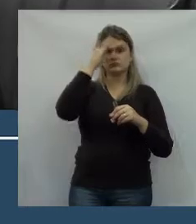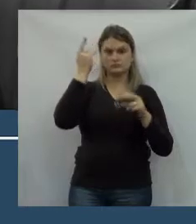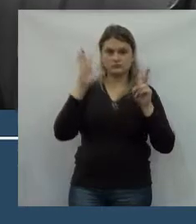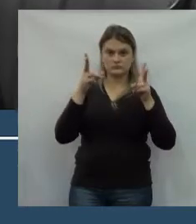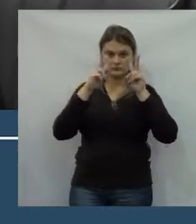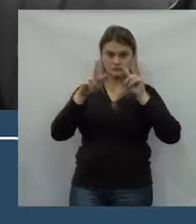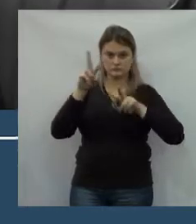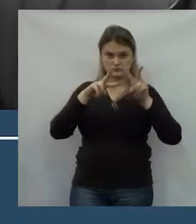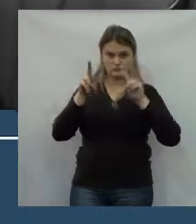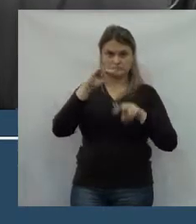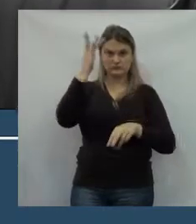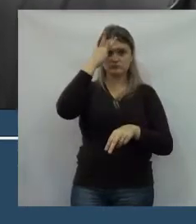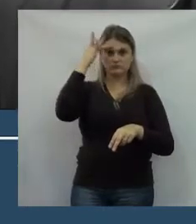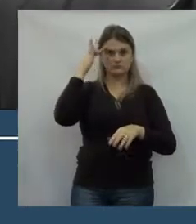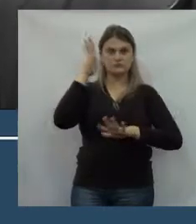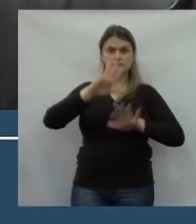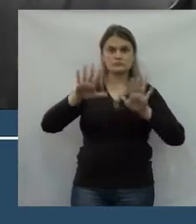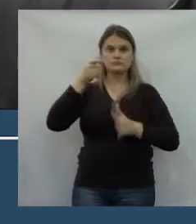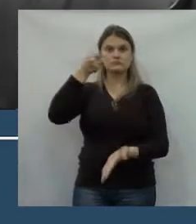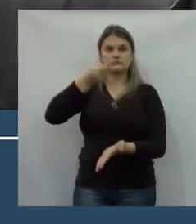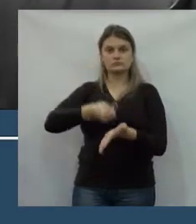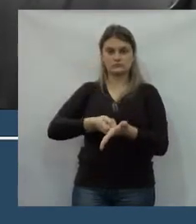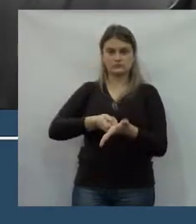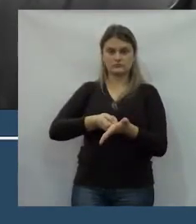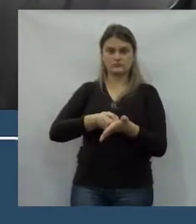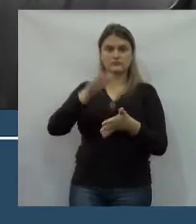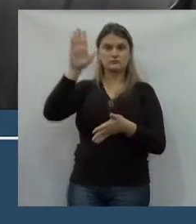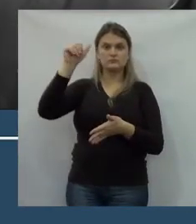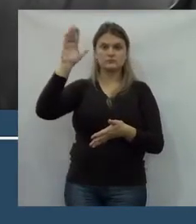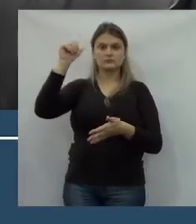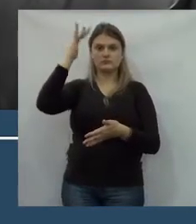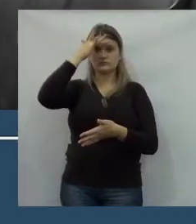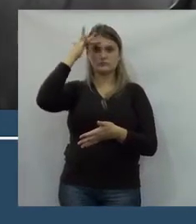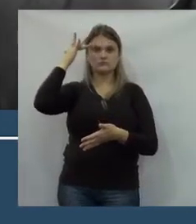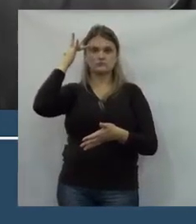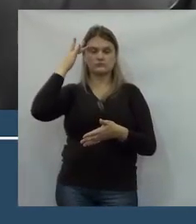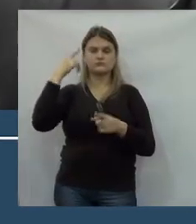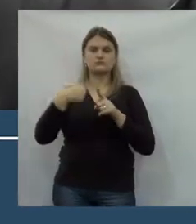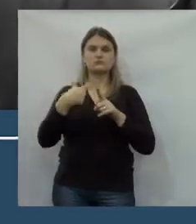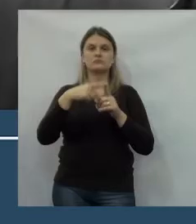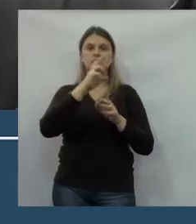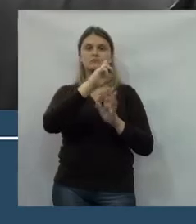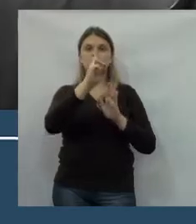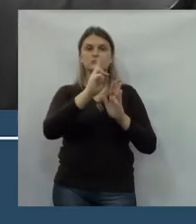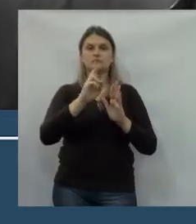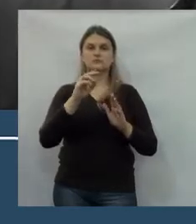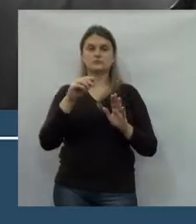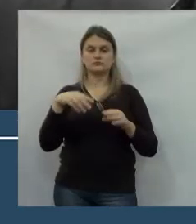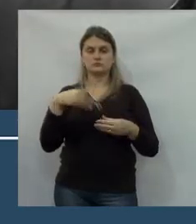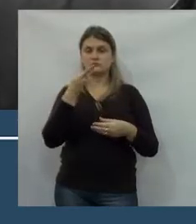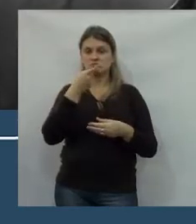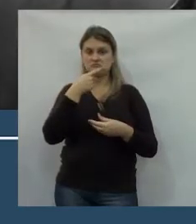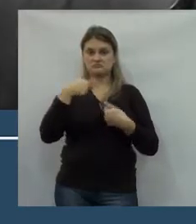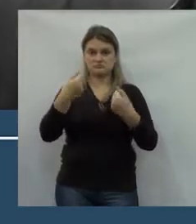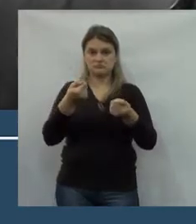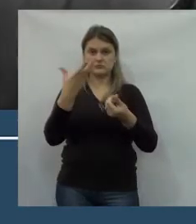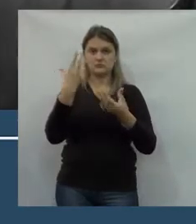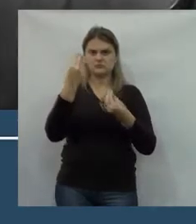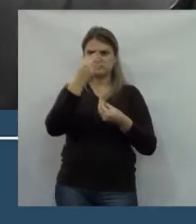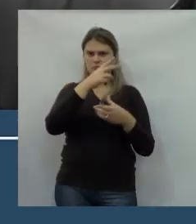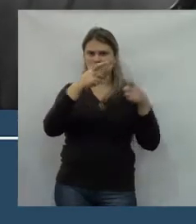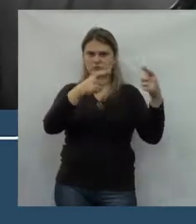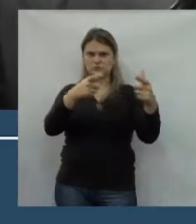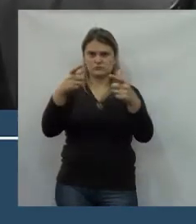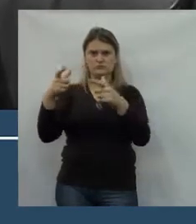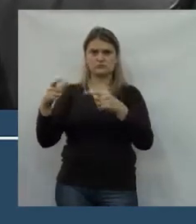verifica que as pessoas, às vezes, são obrigadas a chamar alguém por alguns pronomes de tratamento. Em muitos